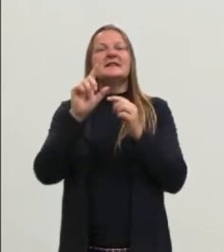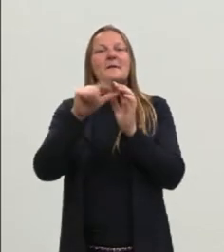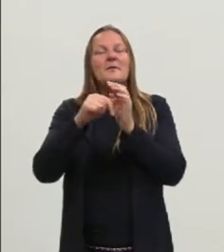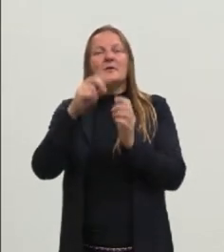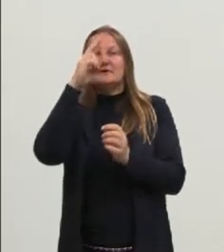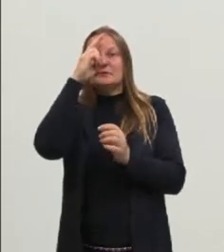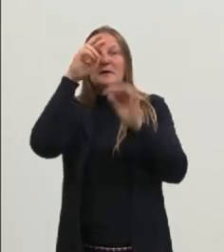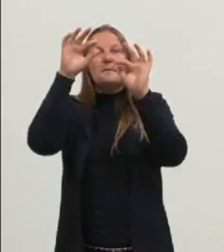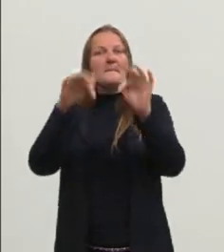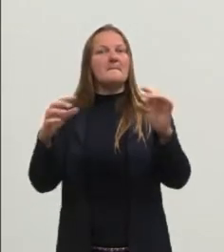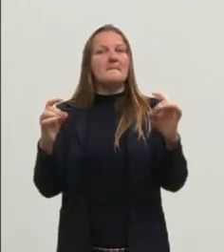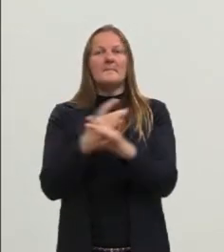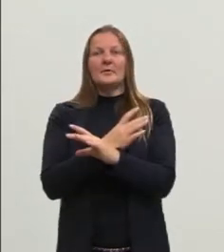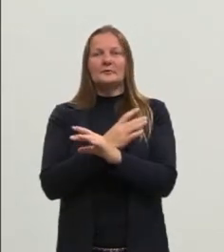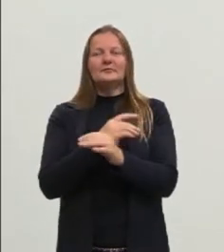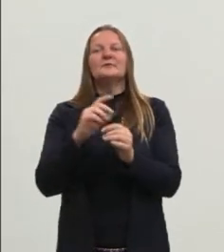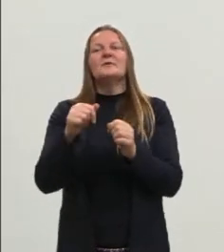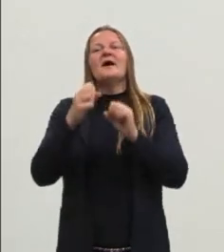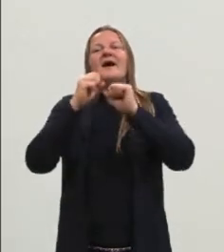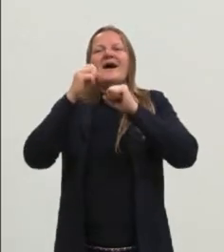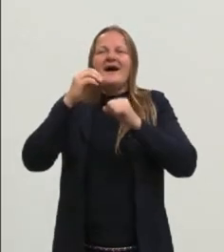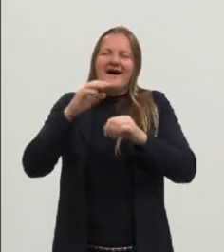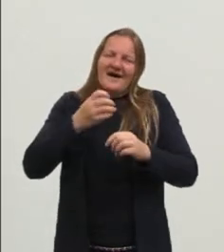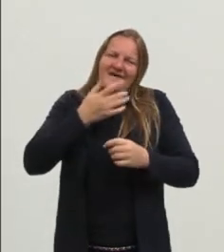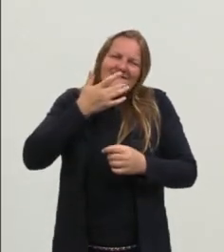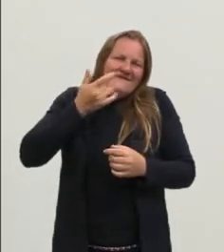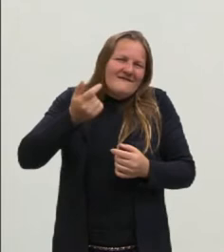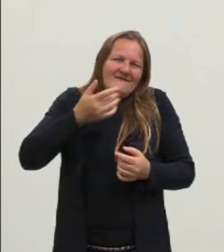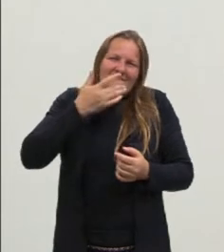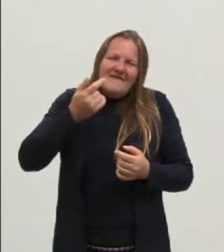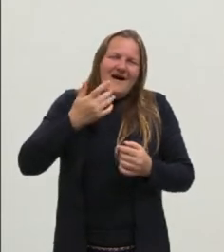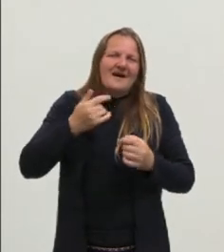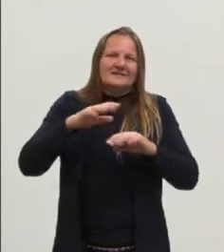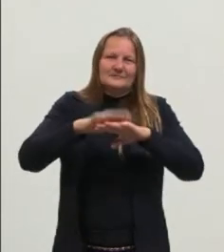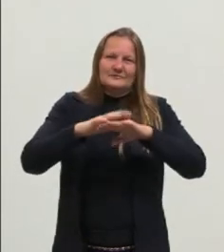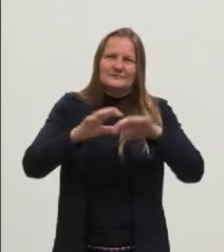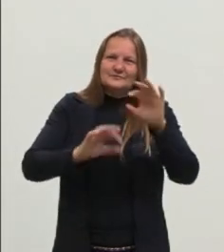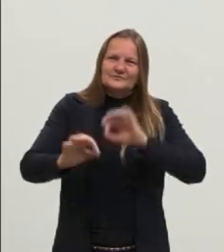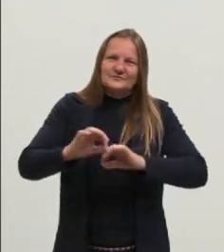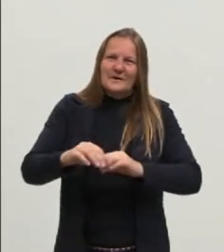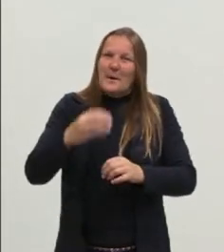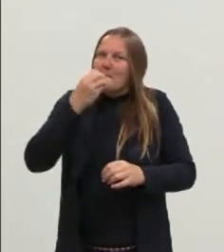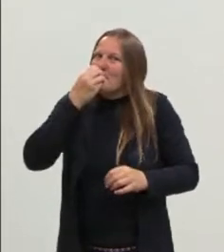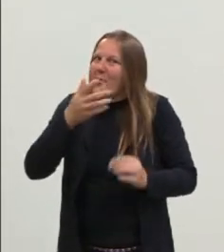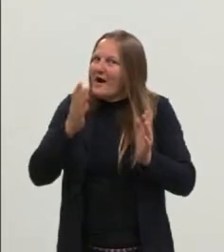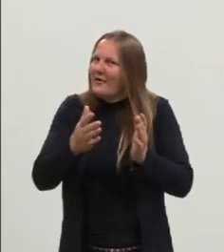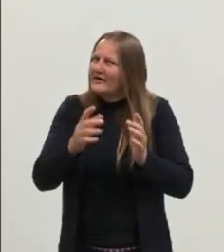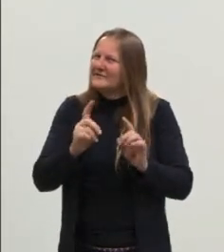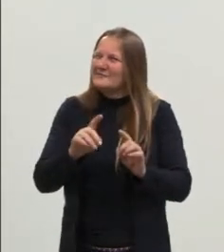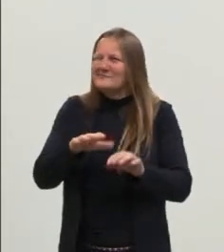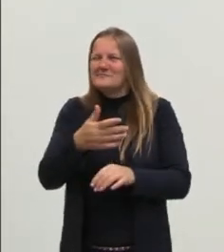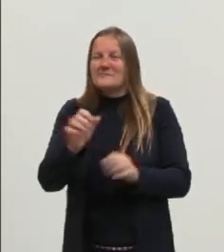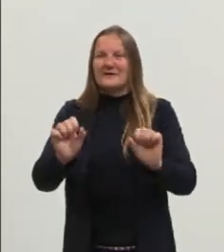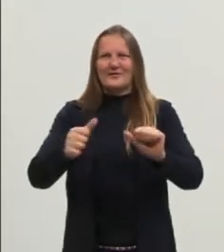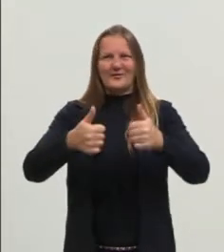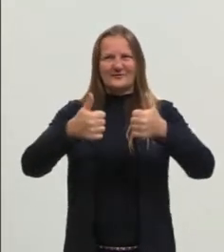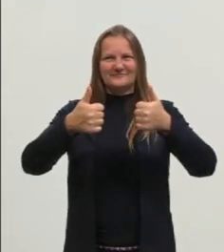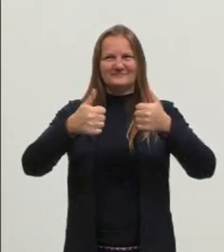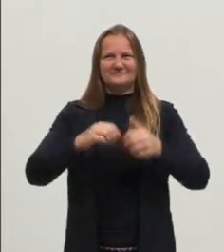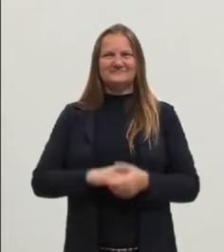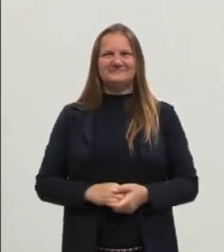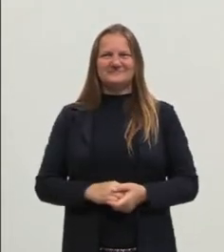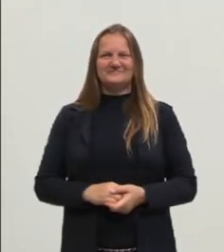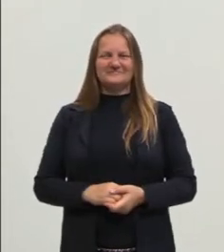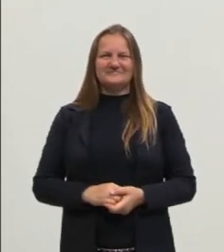questões de como a matemática se organiza. E não vou dizer que eu sou uma boa matemática, mas hoje eu acredito que eu teria muito mais